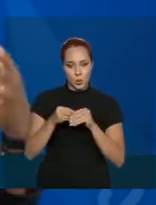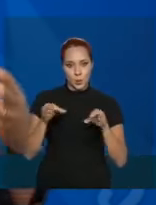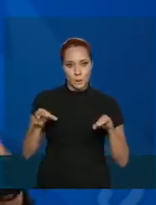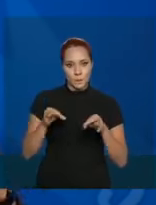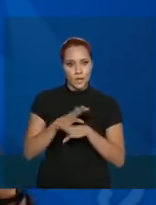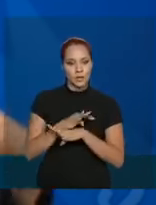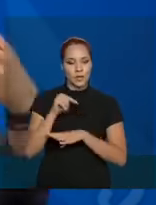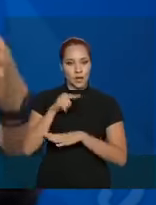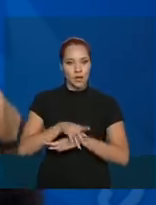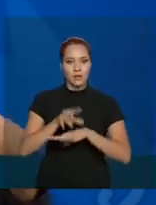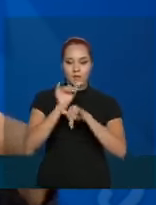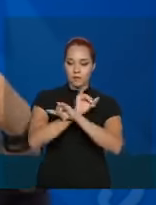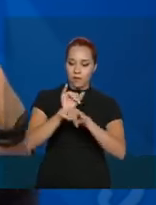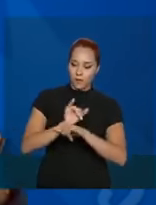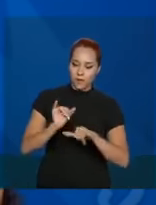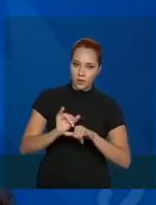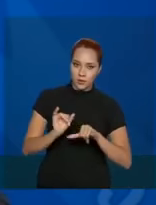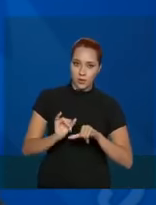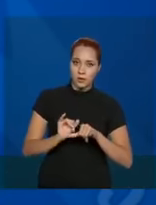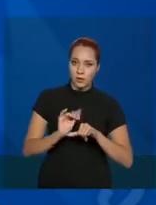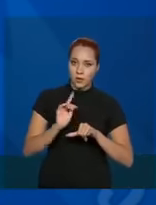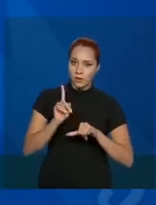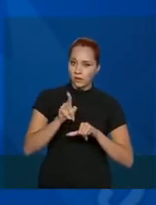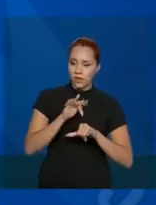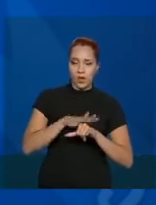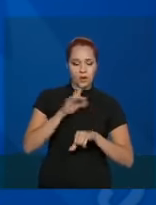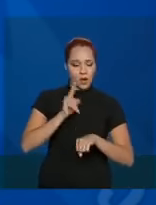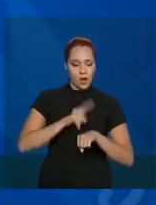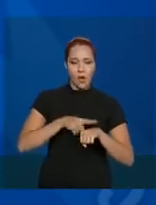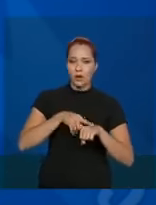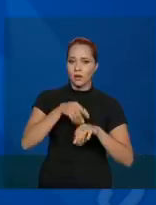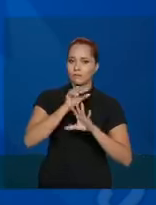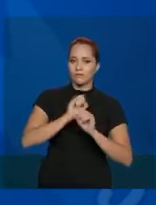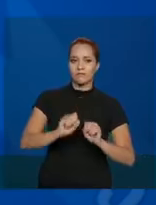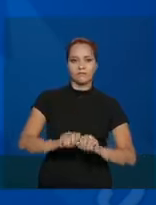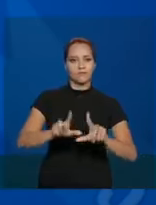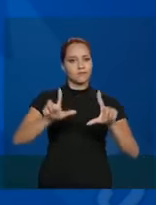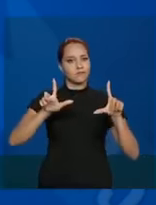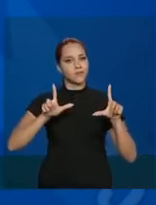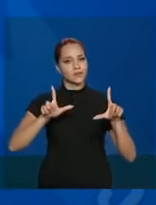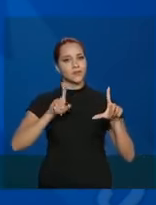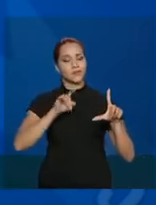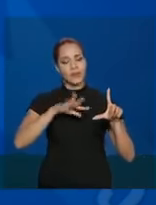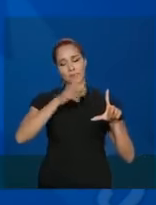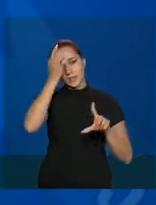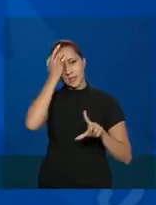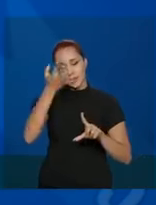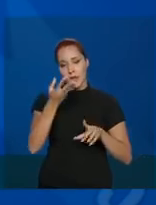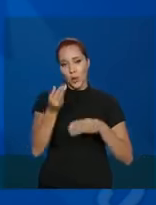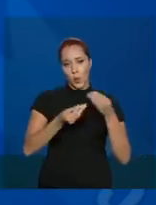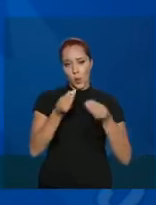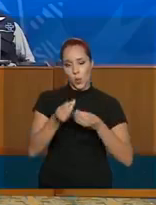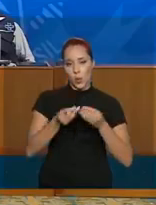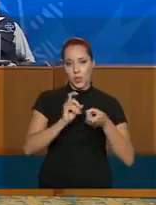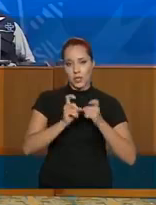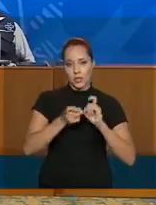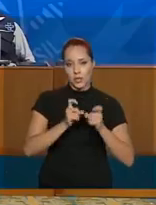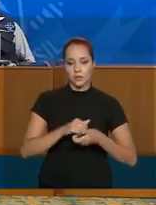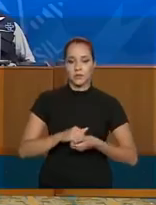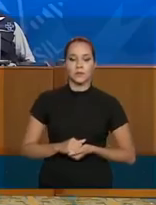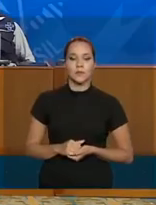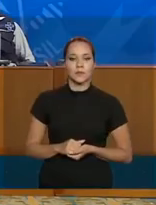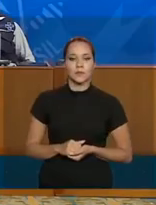esses dados vão sair automaticamente nos painéis, e isso vai facilitar muito a gestão. Quem?